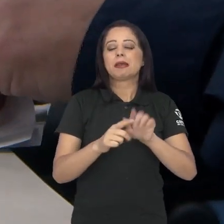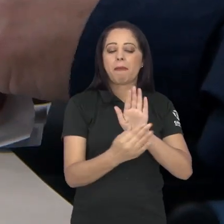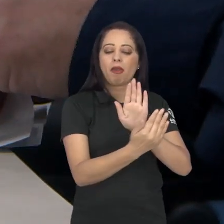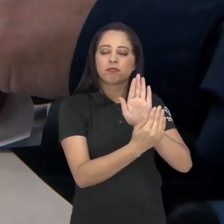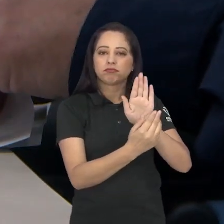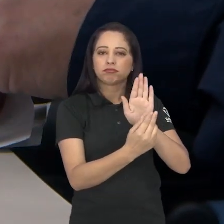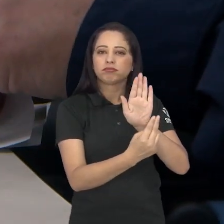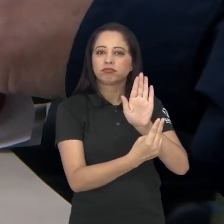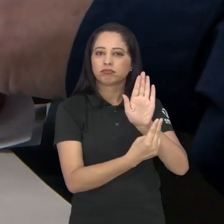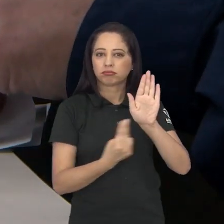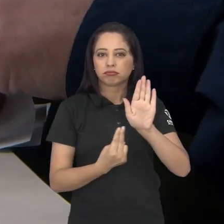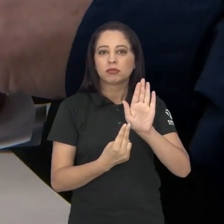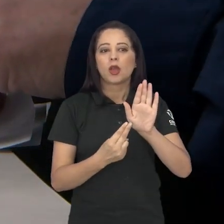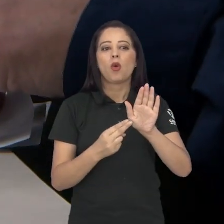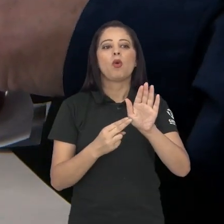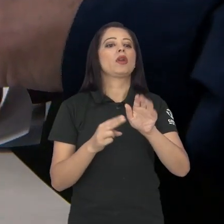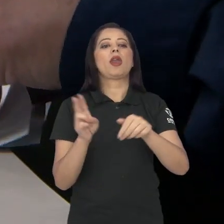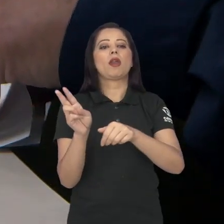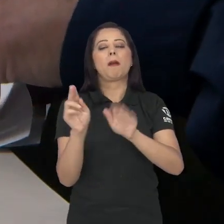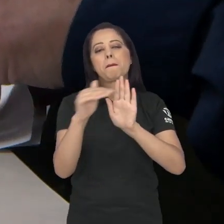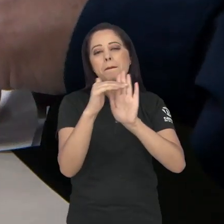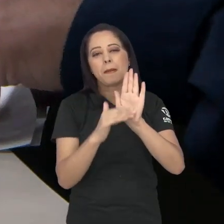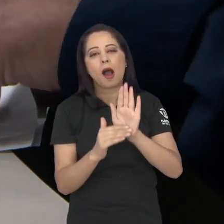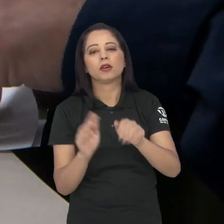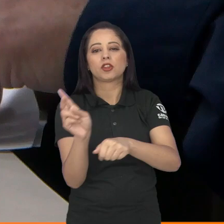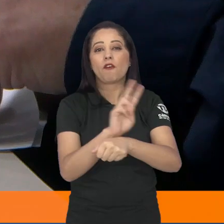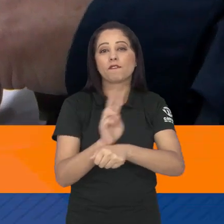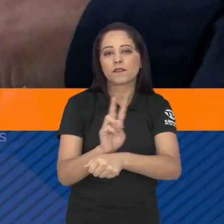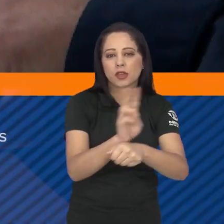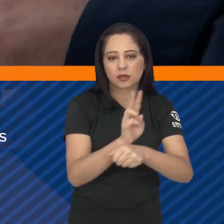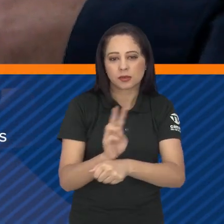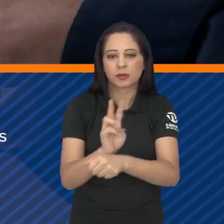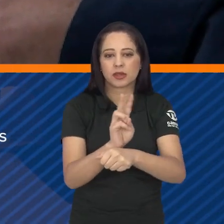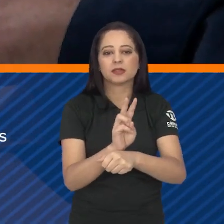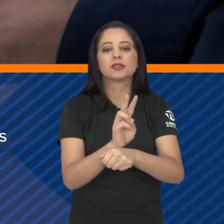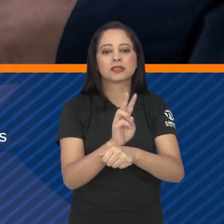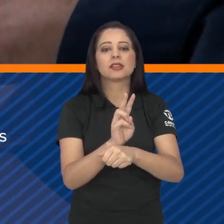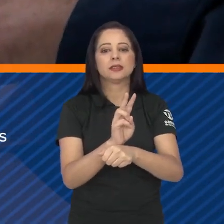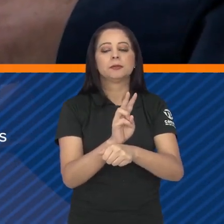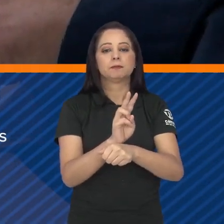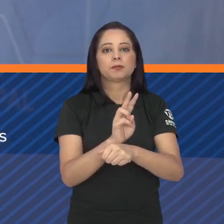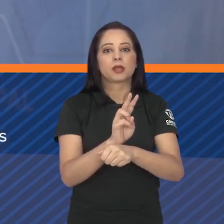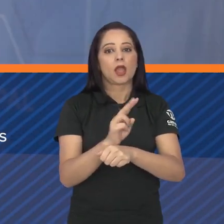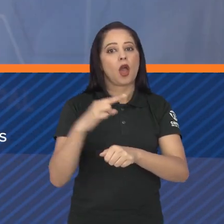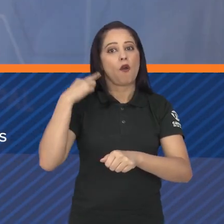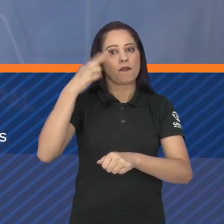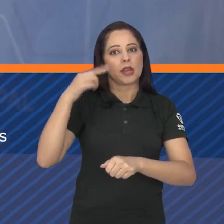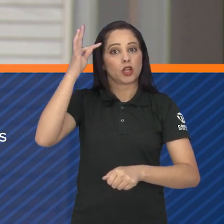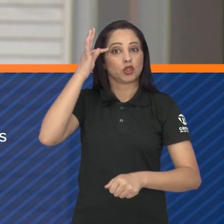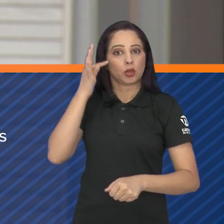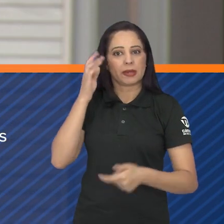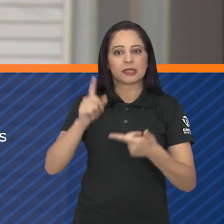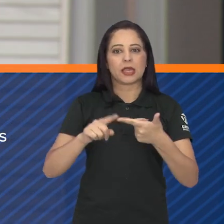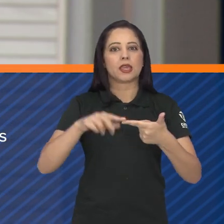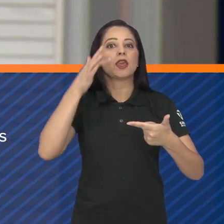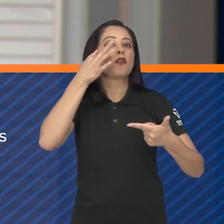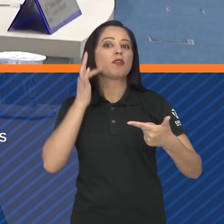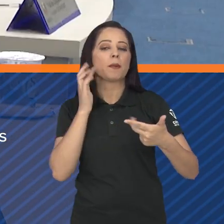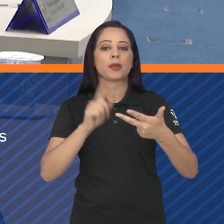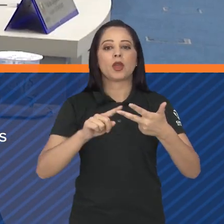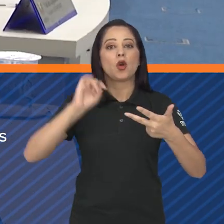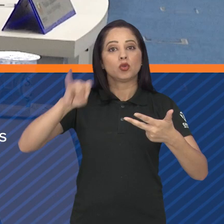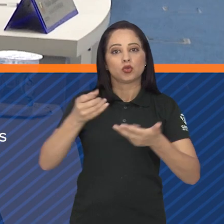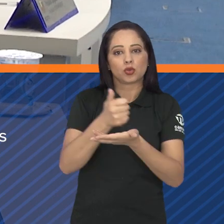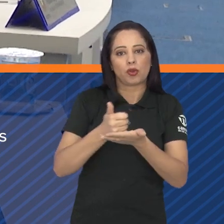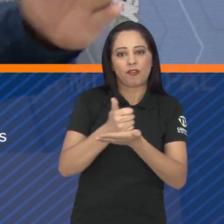projeto voltado para a fiscalização dos serviços públicos na cidade. É a matéria dos vereadores Tomás Henrique, Fabião Zagueiro,